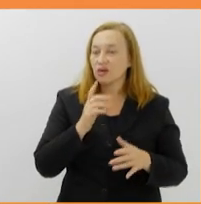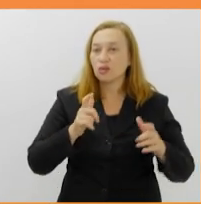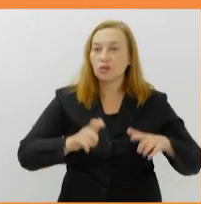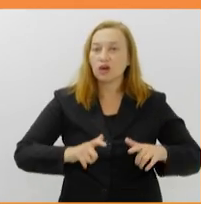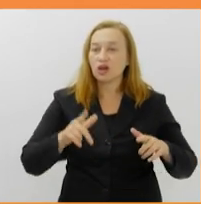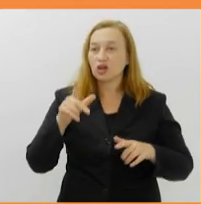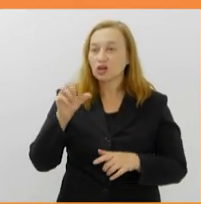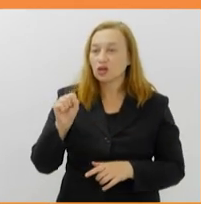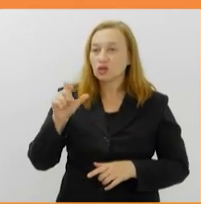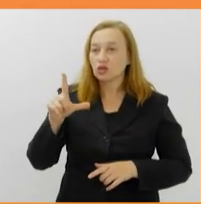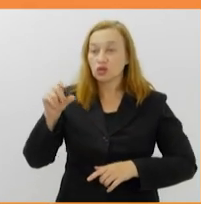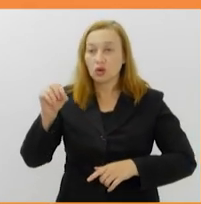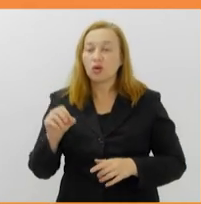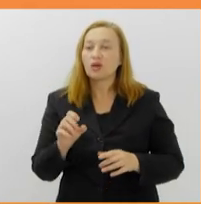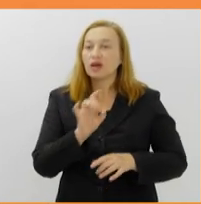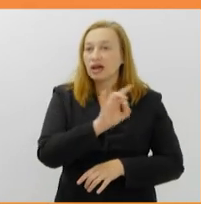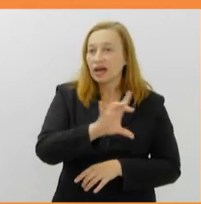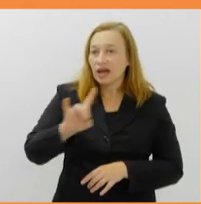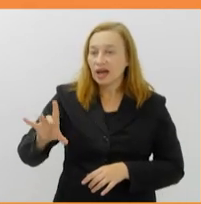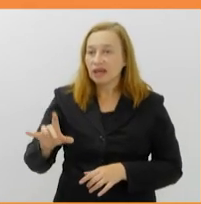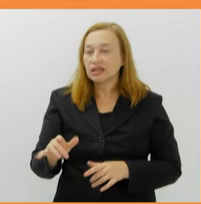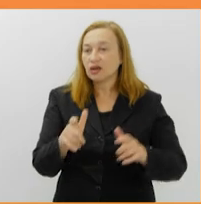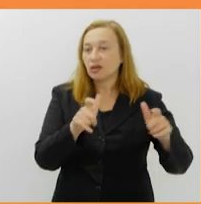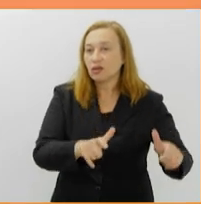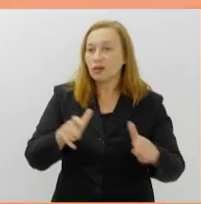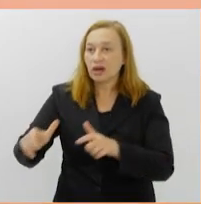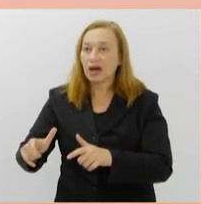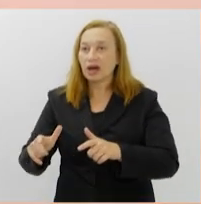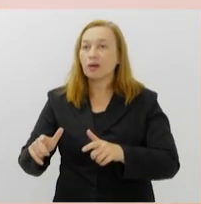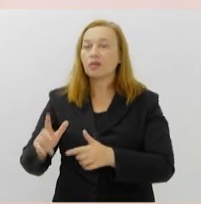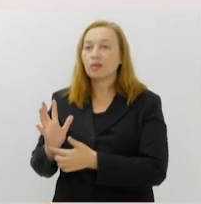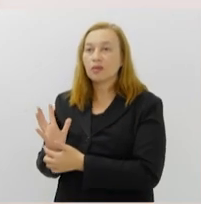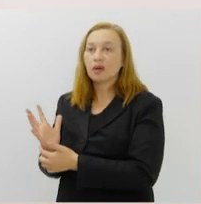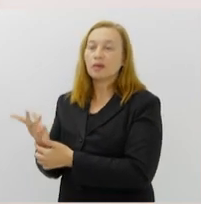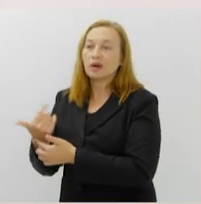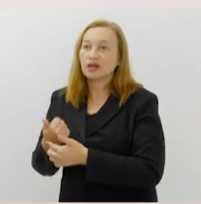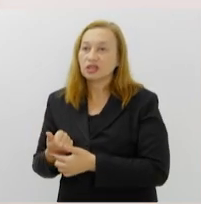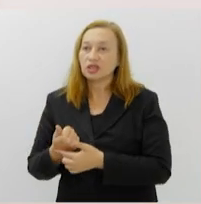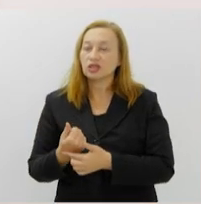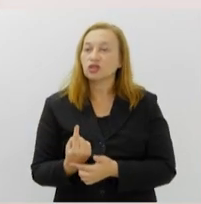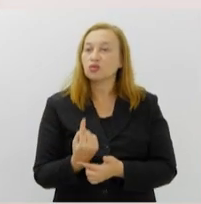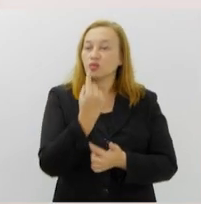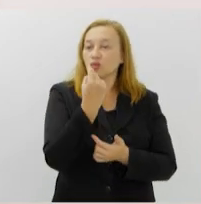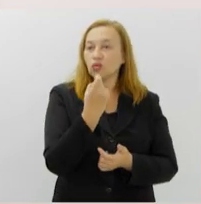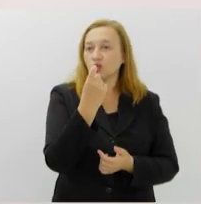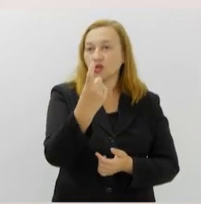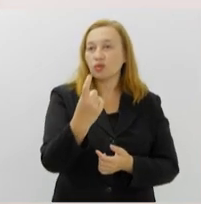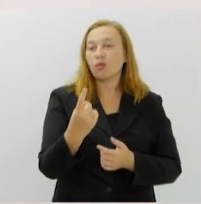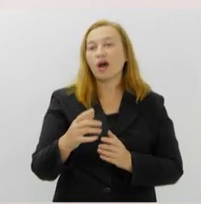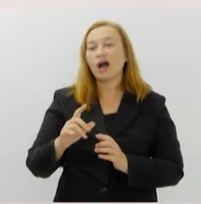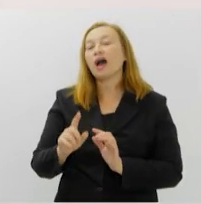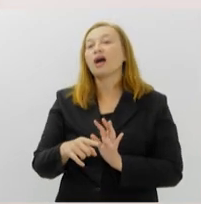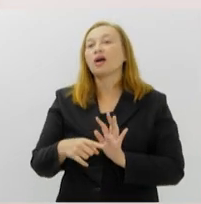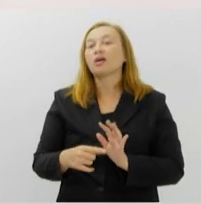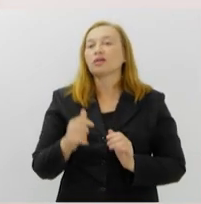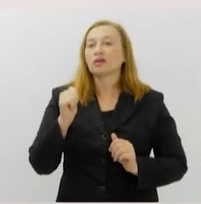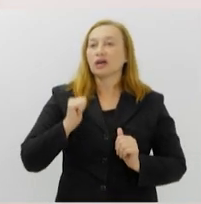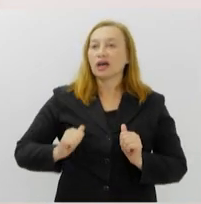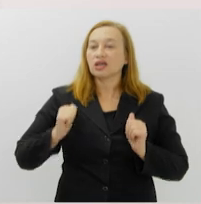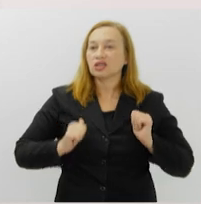quando cada galeria apresenta o projeto de um único artista. A feira também vai contar com o programa Video Arte,